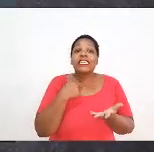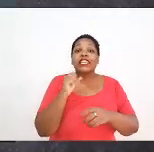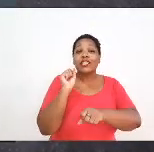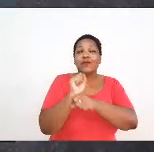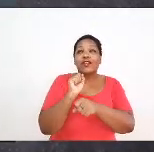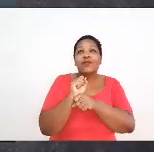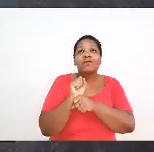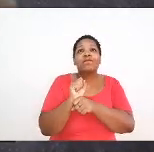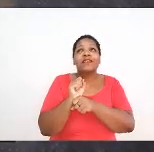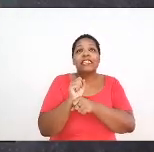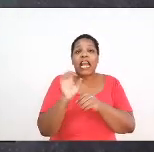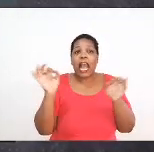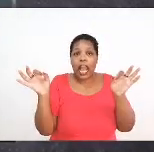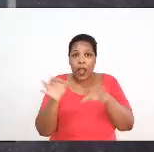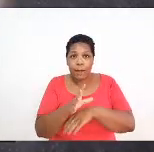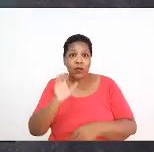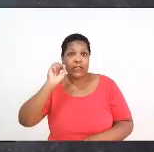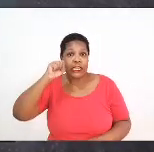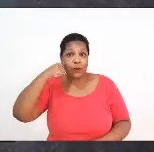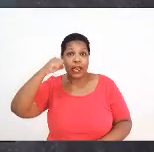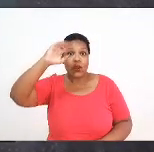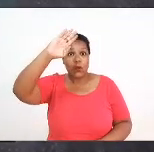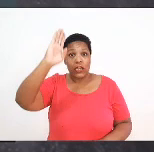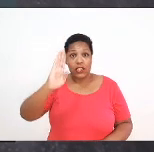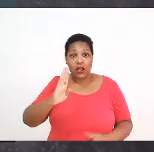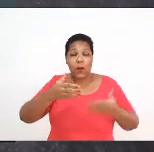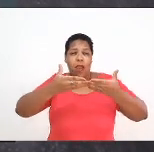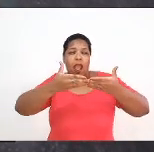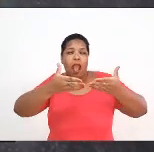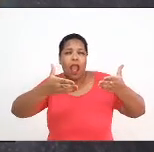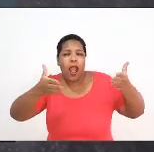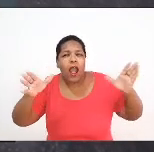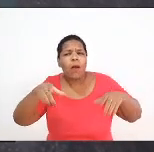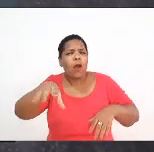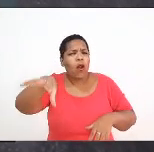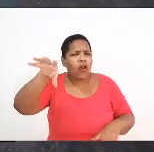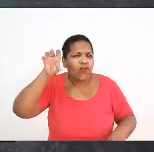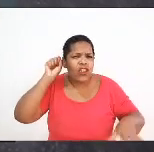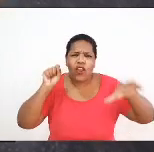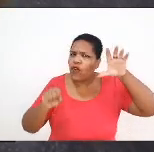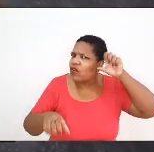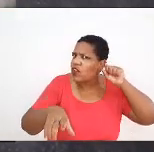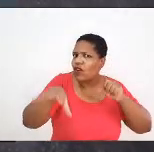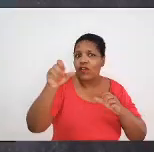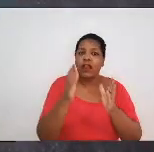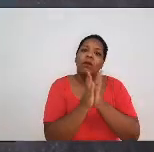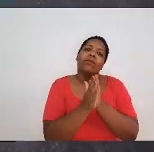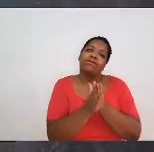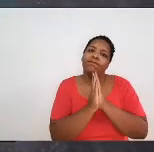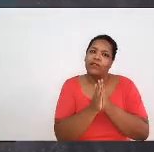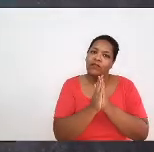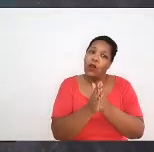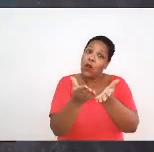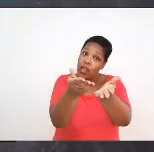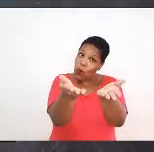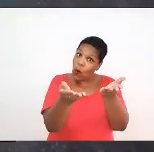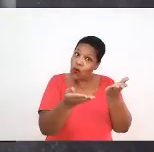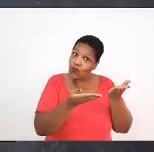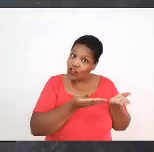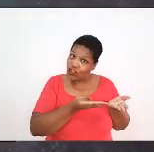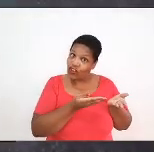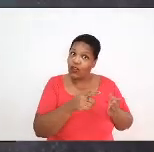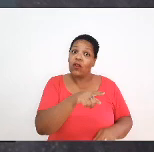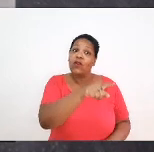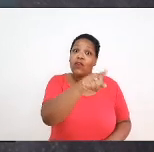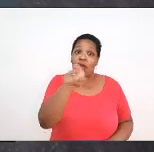nacional, depois desse amplo processo de escuta, e aí eu já quero fazer um apelo e um convite a todas as pessoas